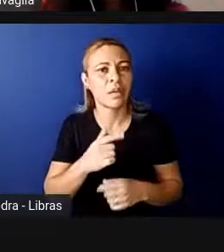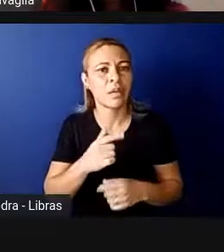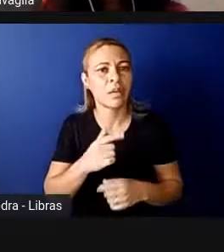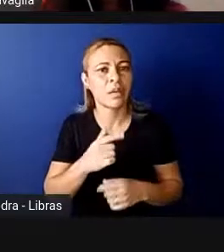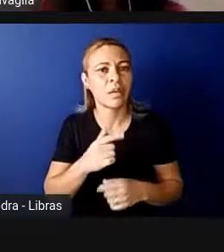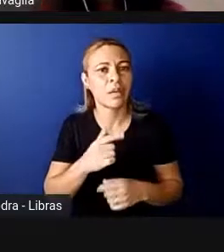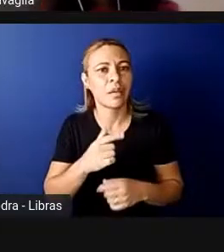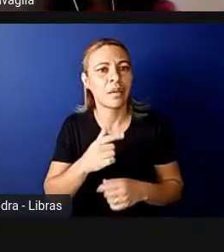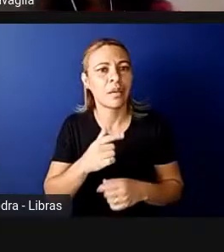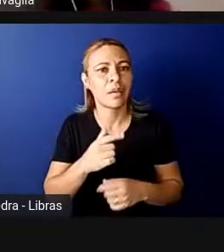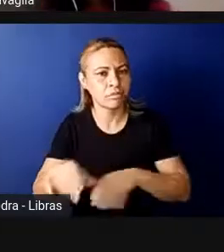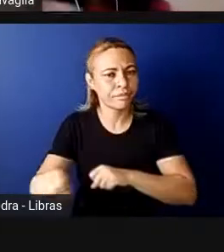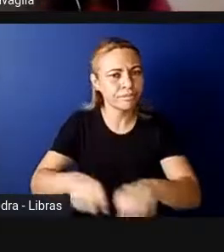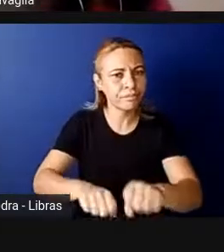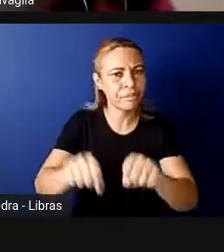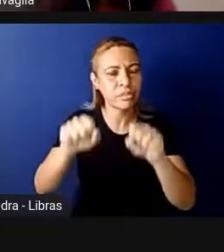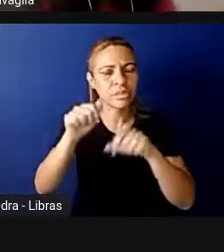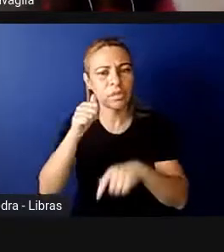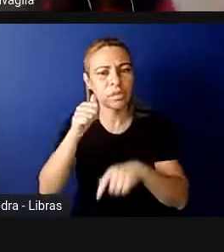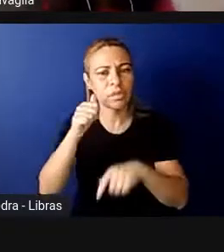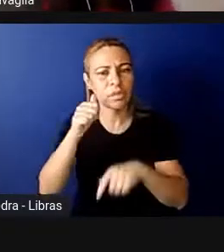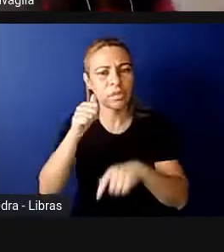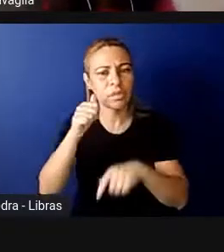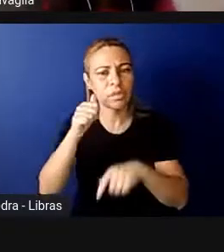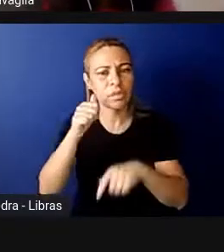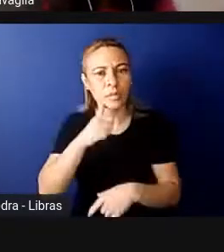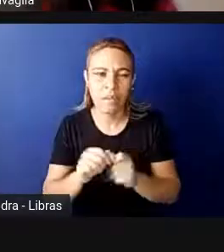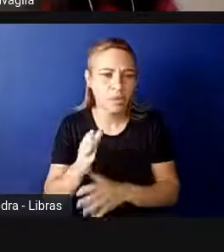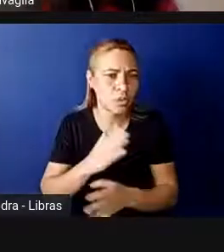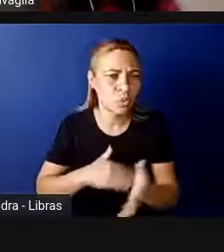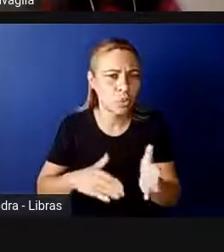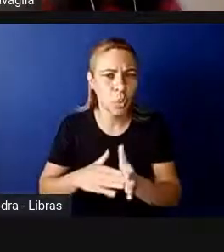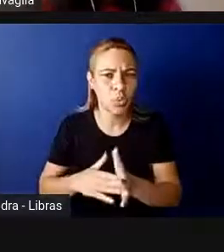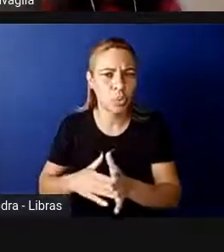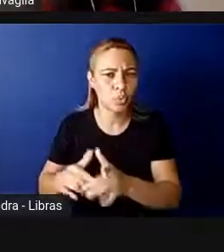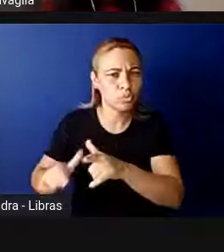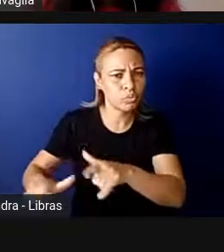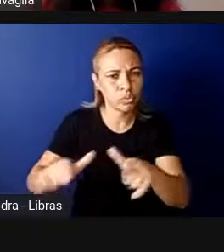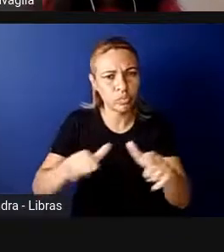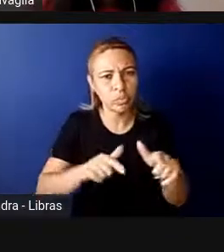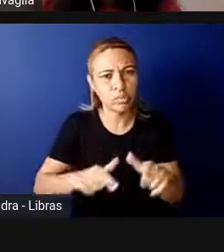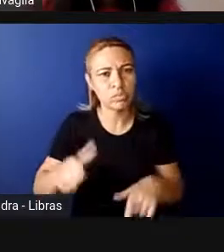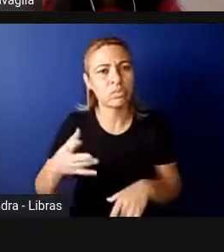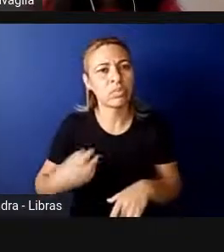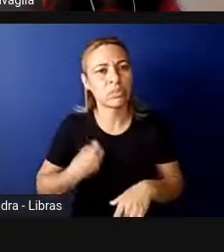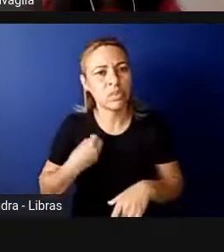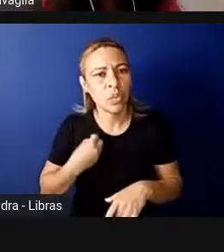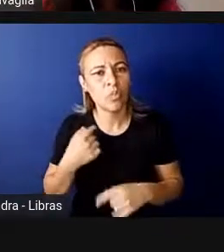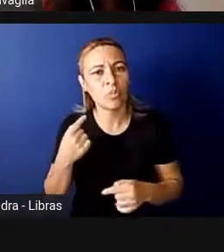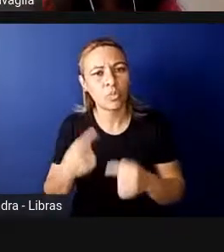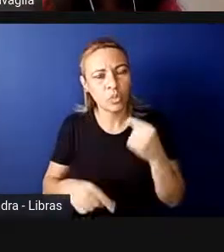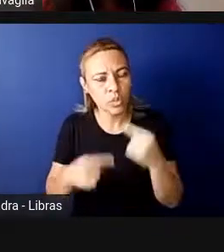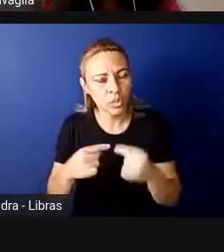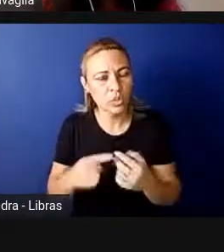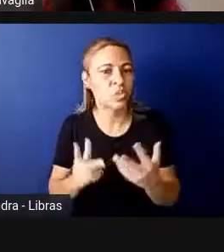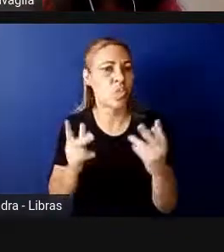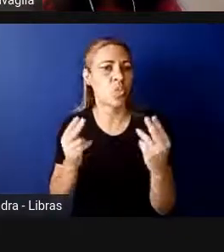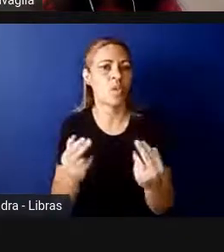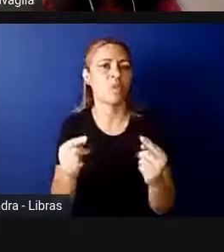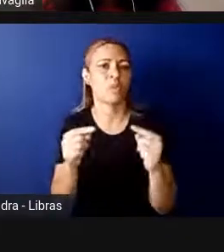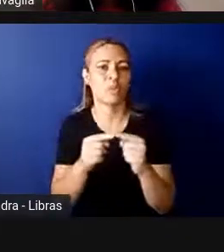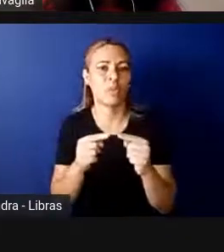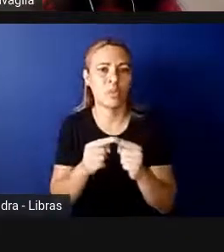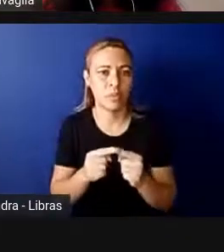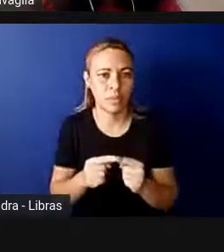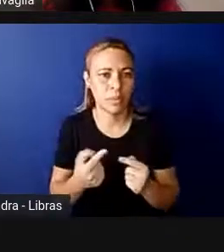fazer de todos os espaços em que estiverem presentes uma discussão dessa natureza, e ela apresenta uma questão